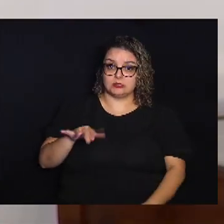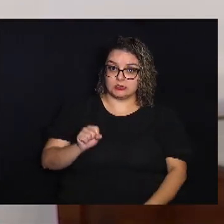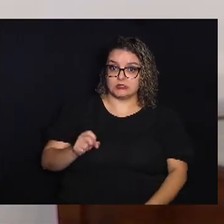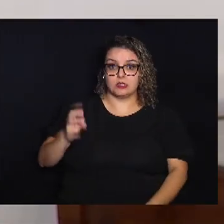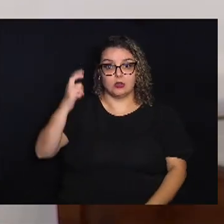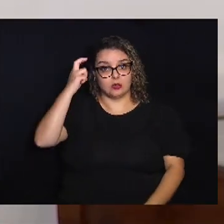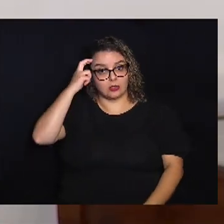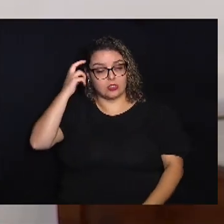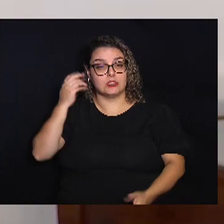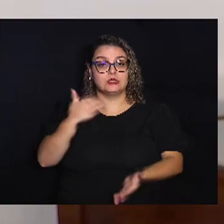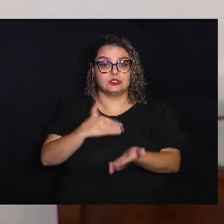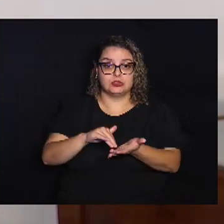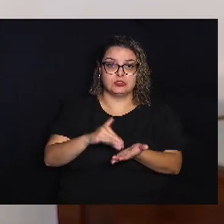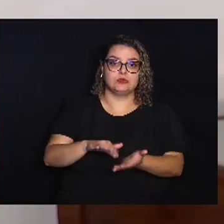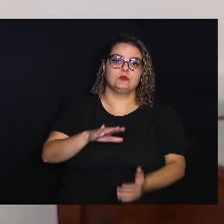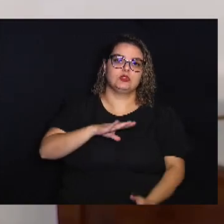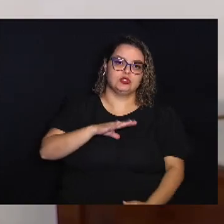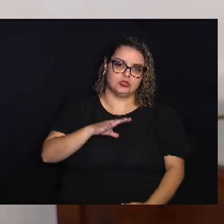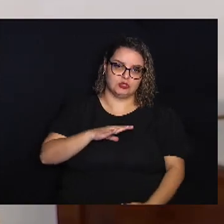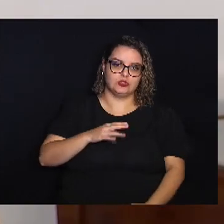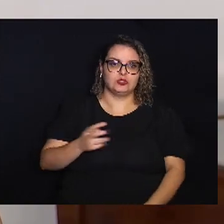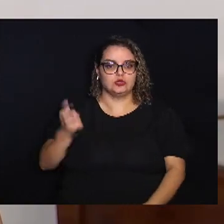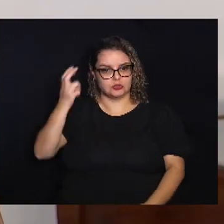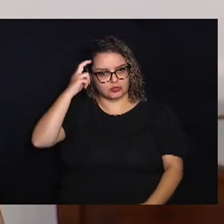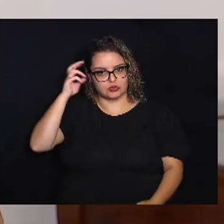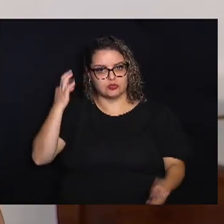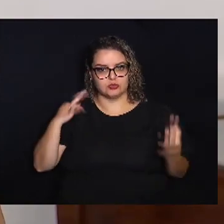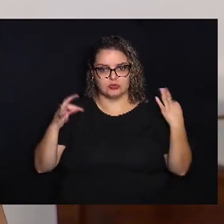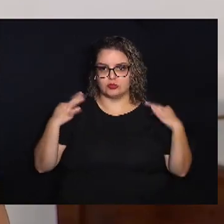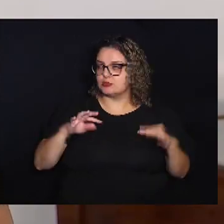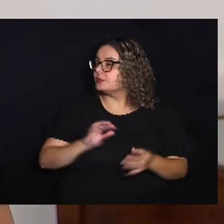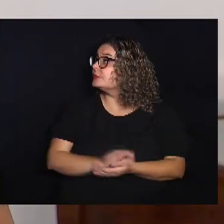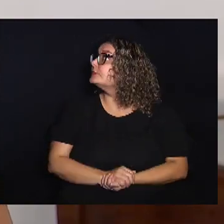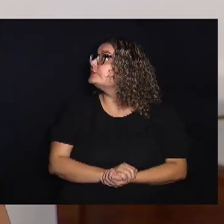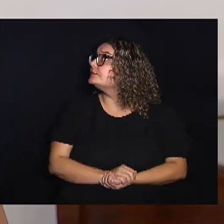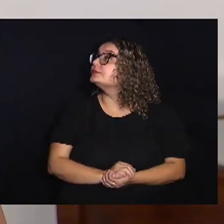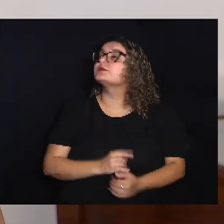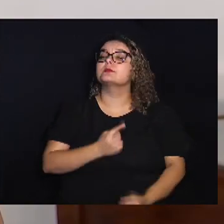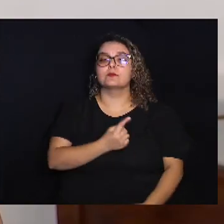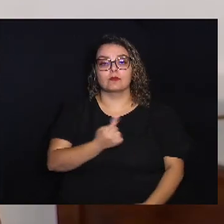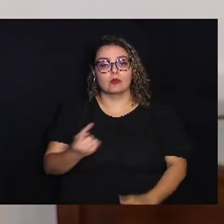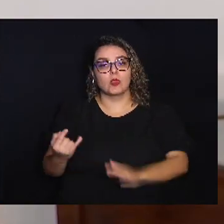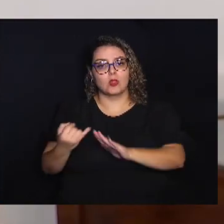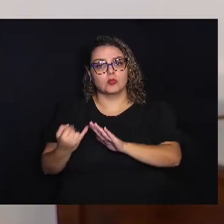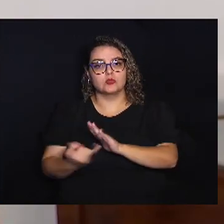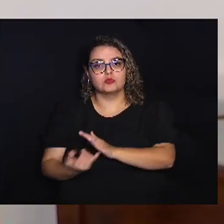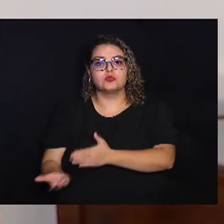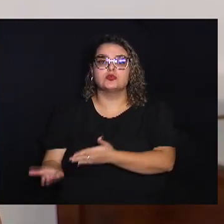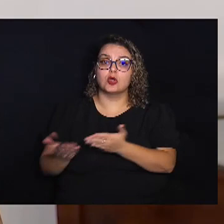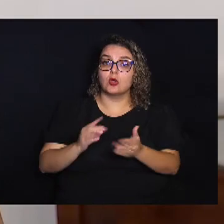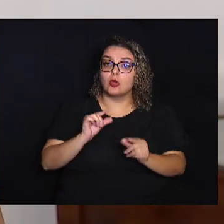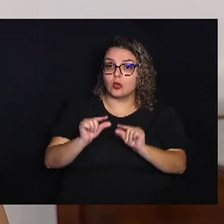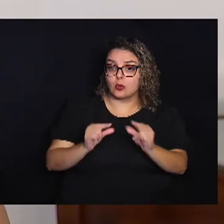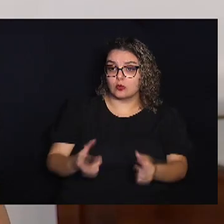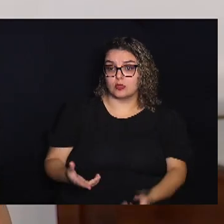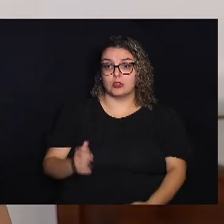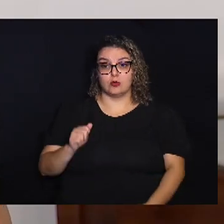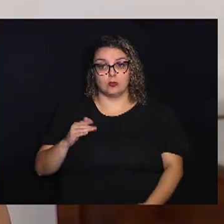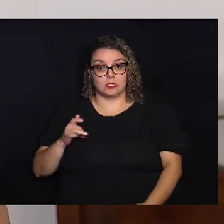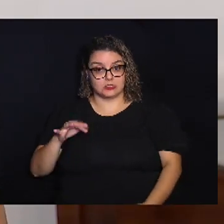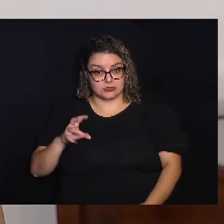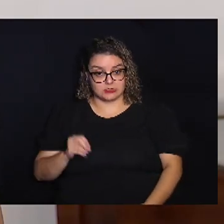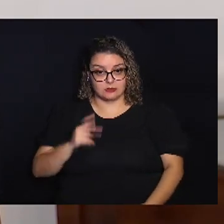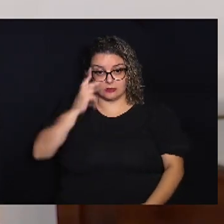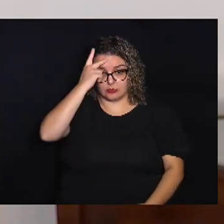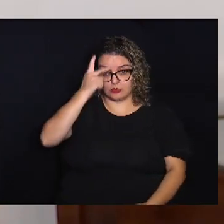Da Secretaria Municipal De Cultura e Turismo Cada instituição Está apresentando um pouco Sobre o seu acervo E